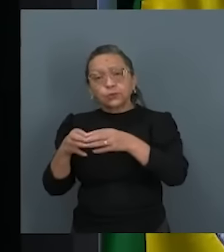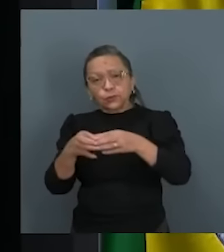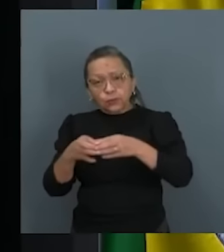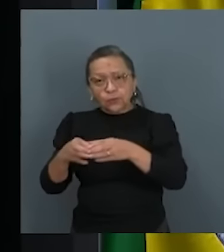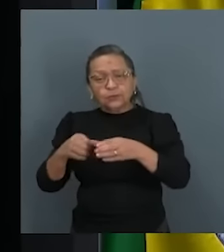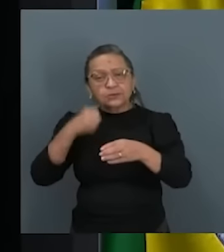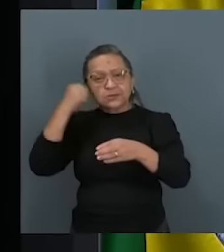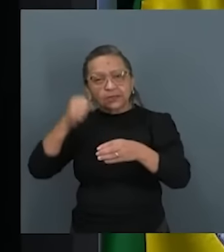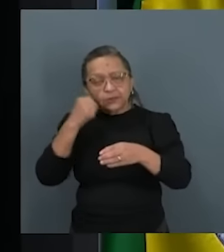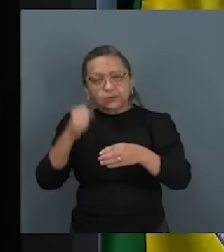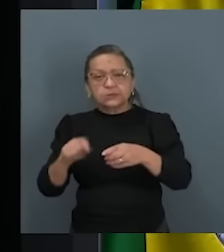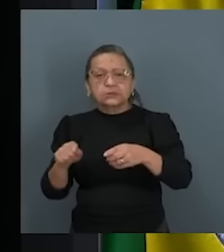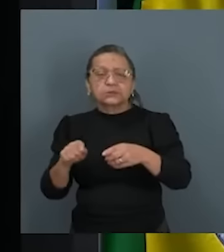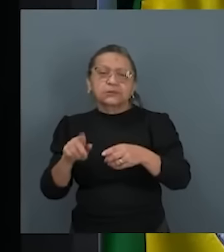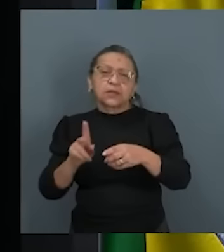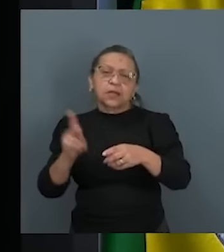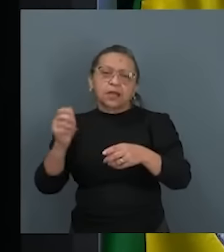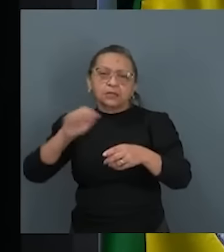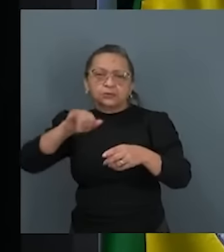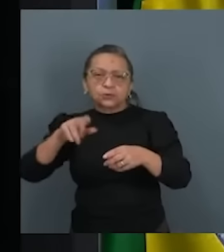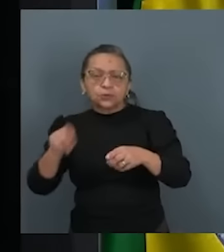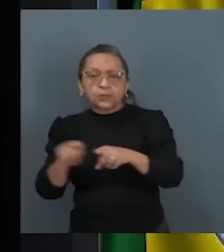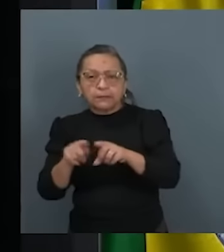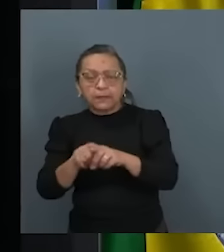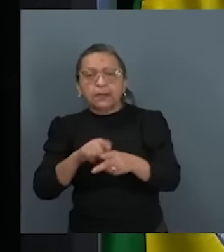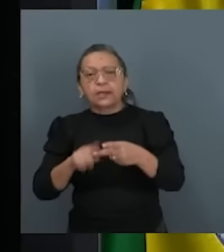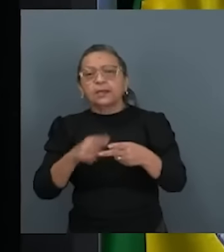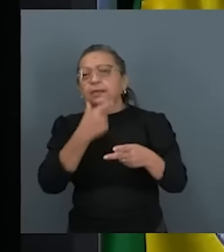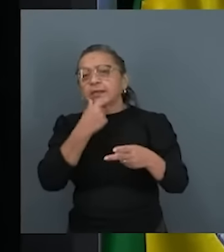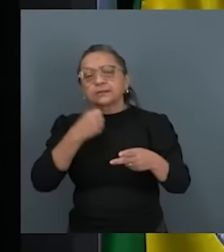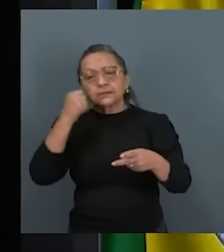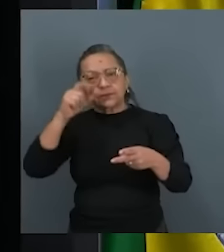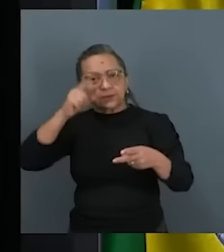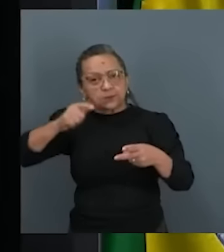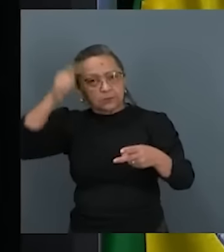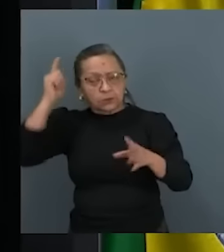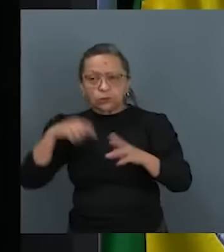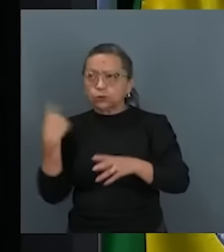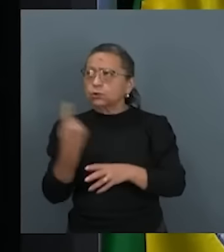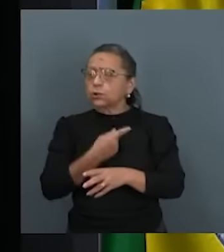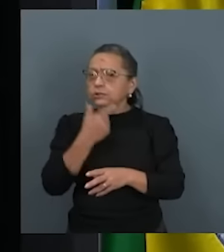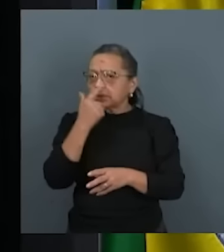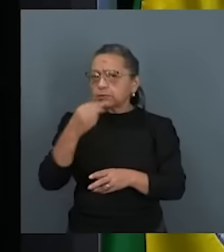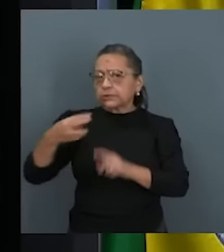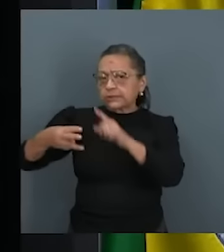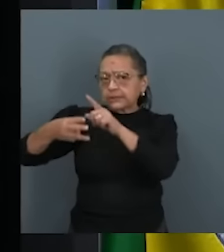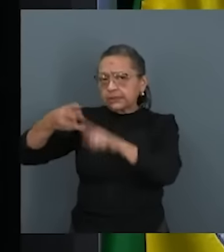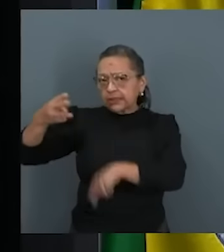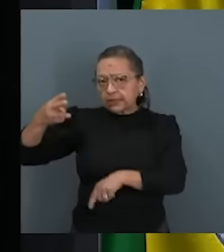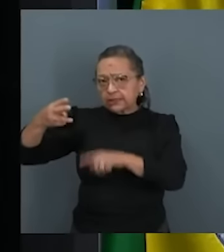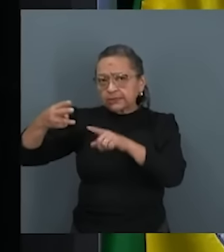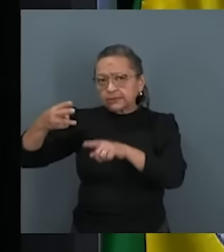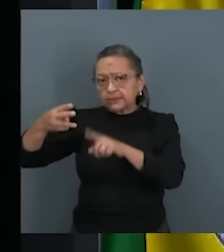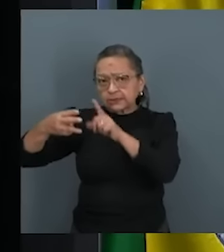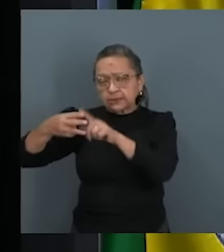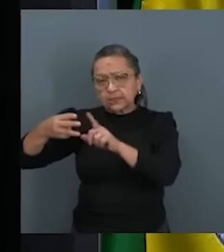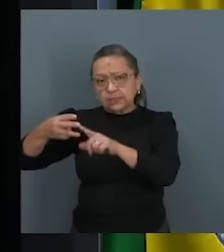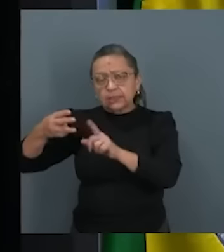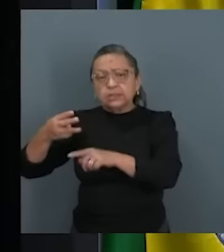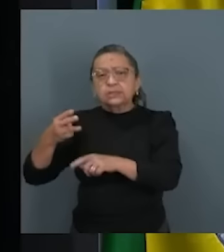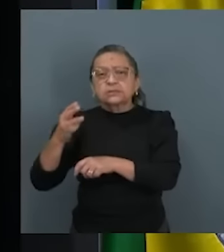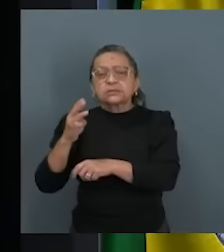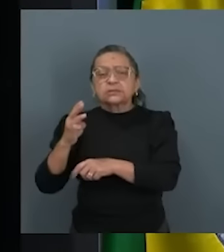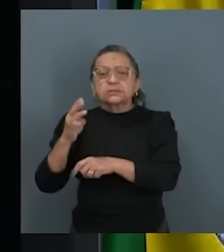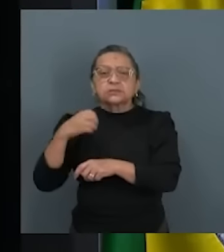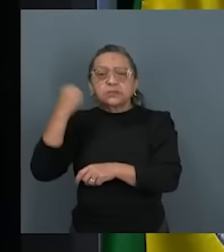senadores, senador Cajuru, também estava o senador Espiridião Amin, éramos os três senadores que representavam outros estados